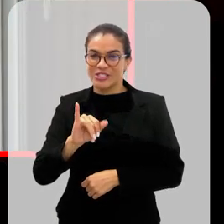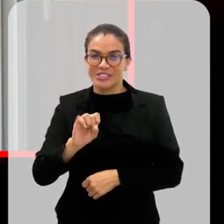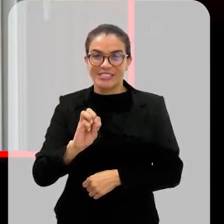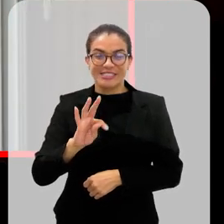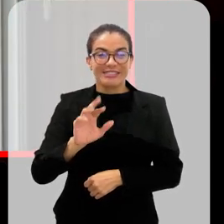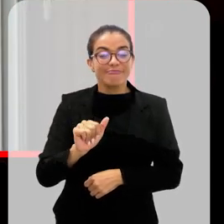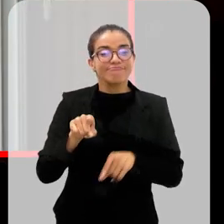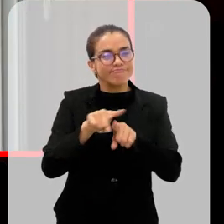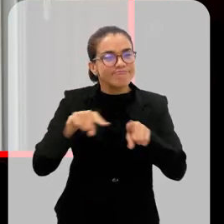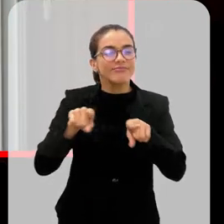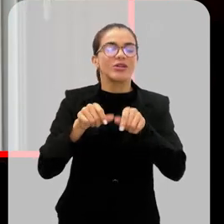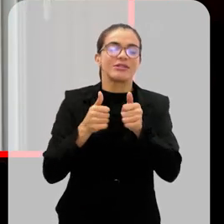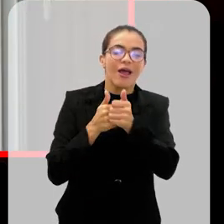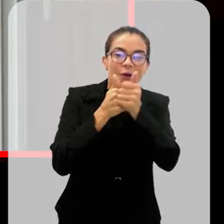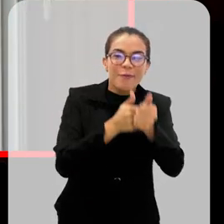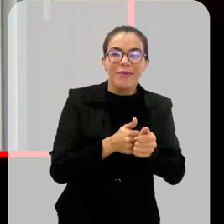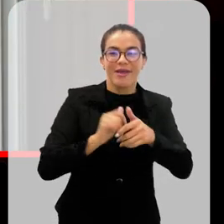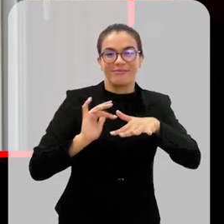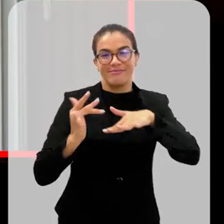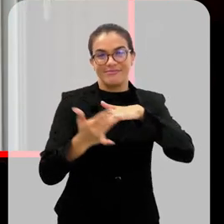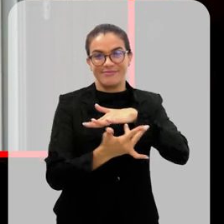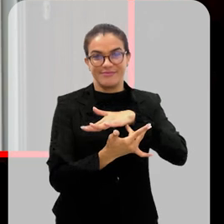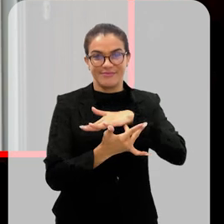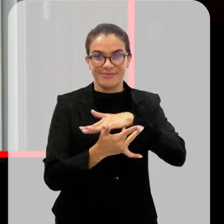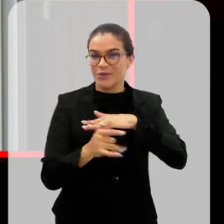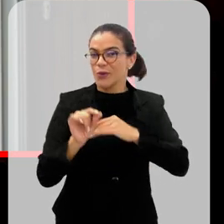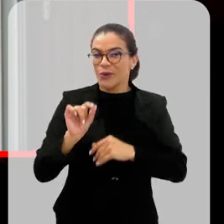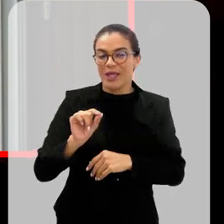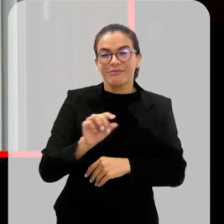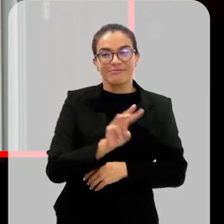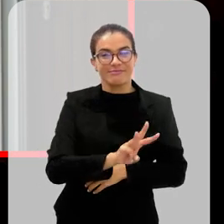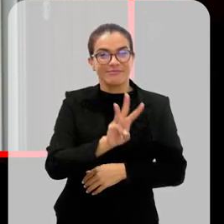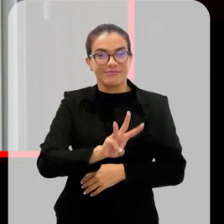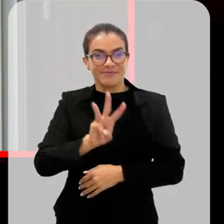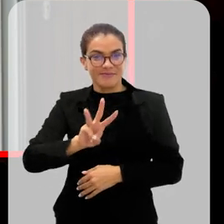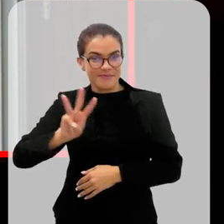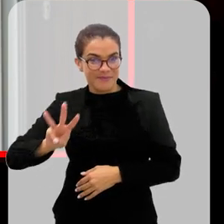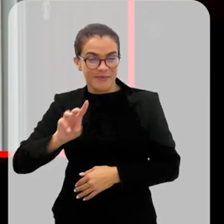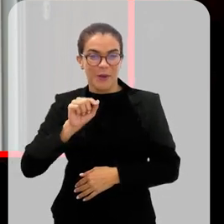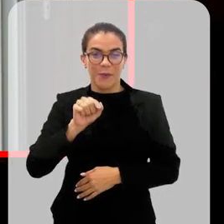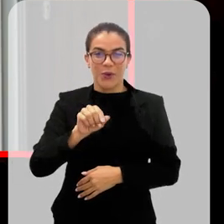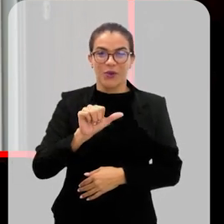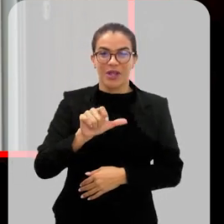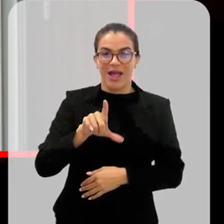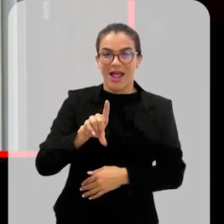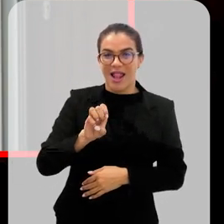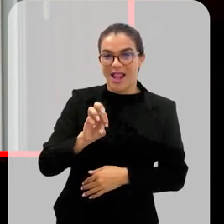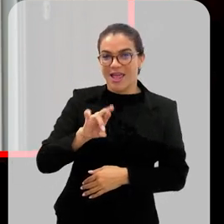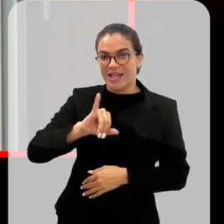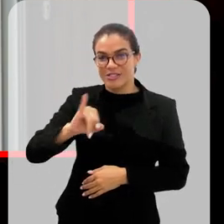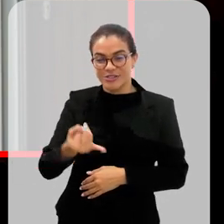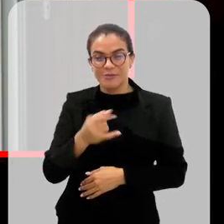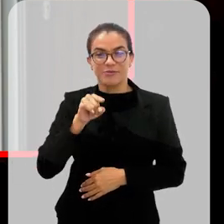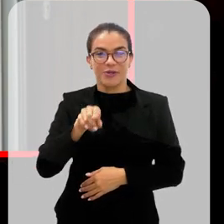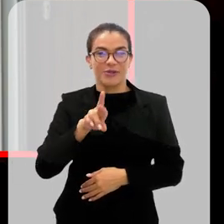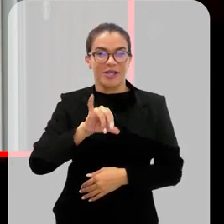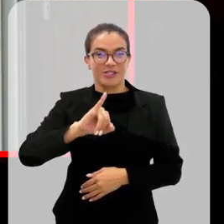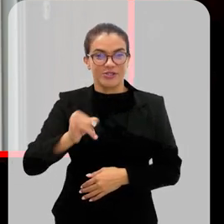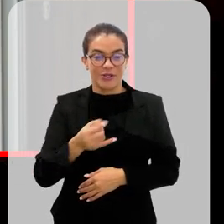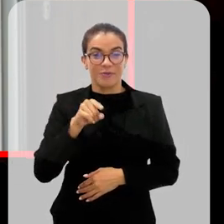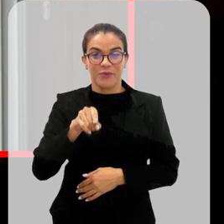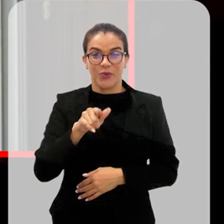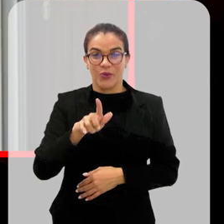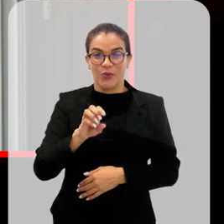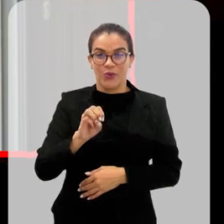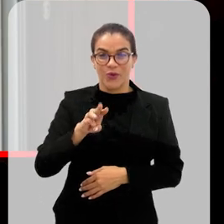você pode acompanhar tudo também pelas redes sociais, através do www.alerj.rj